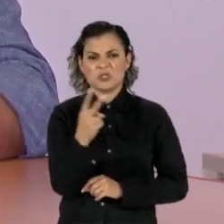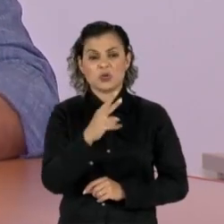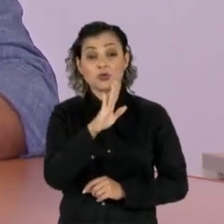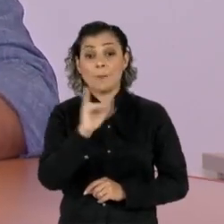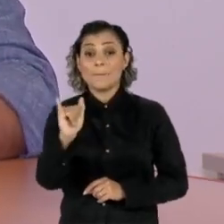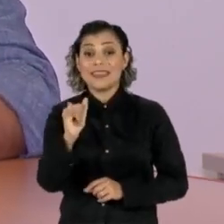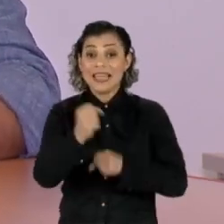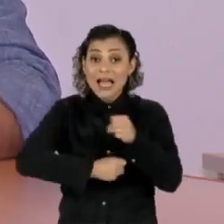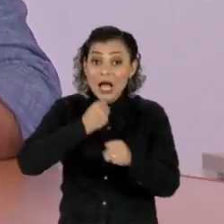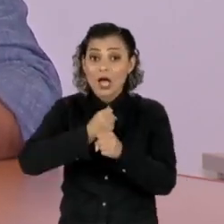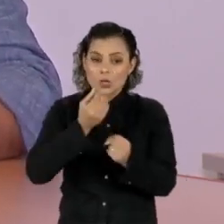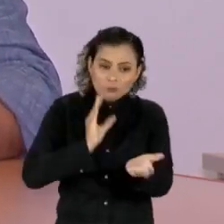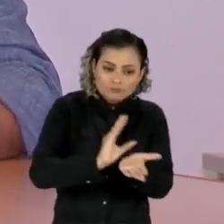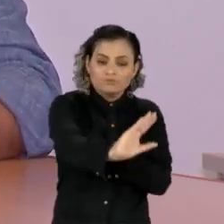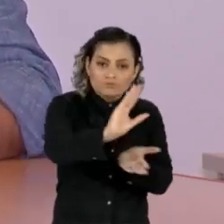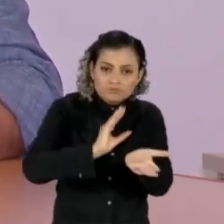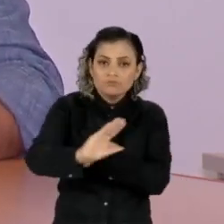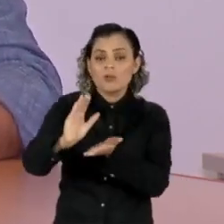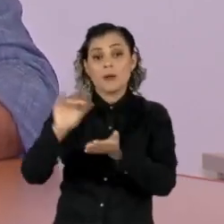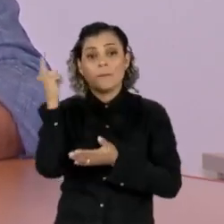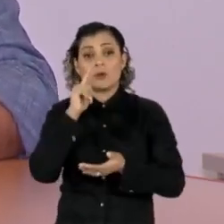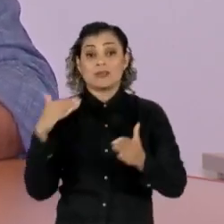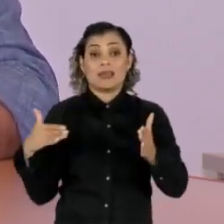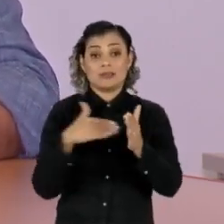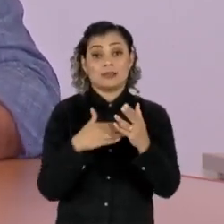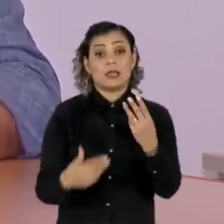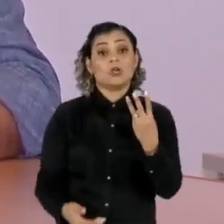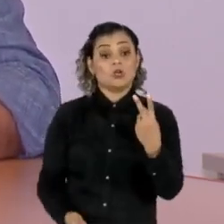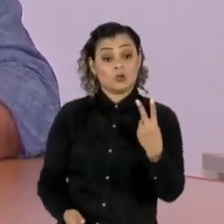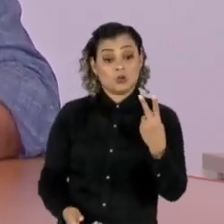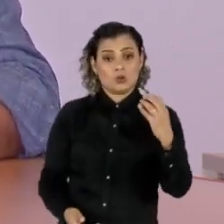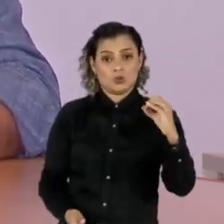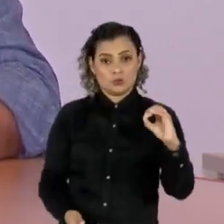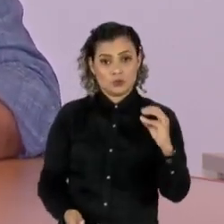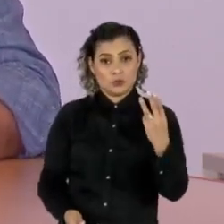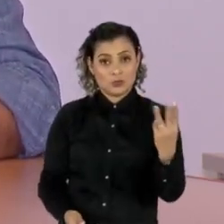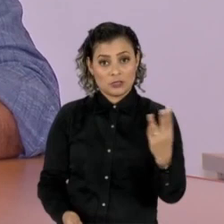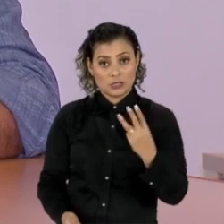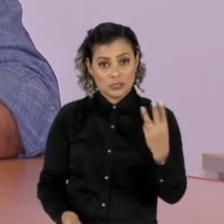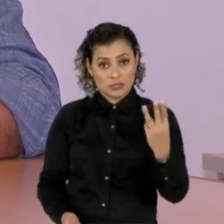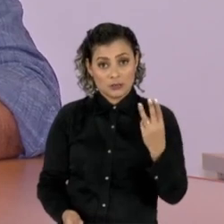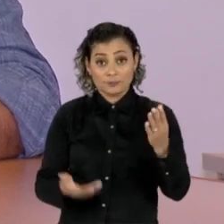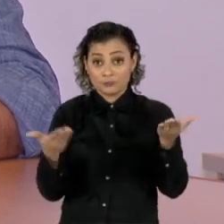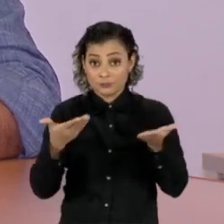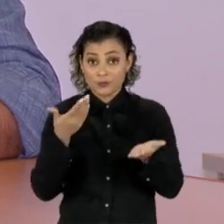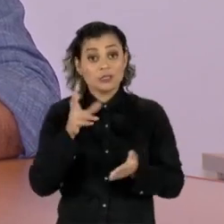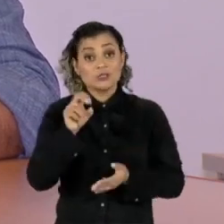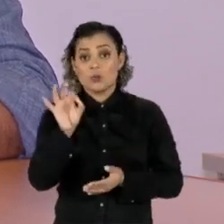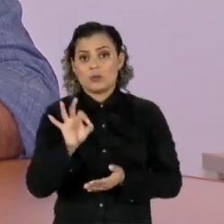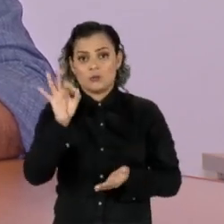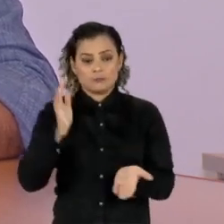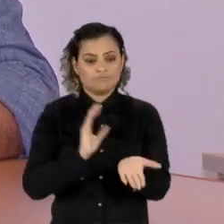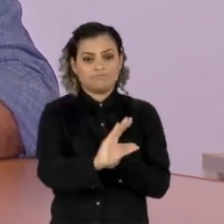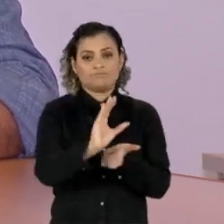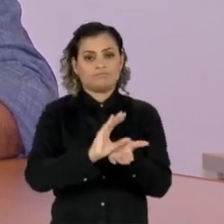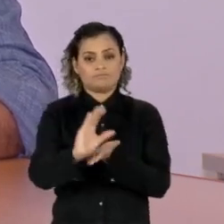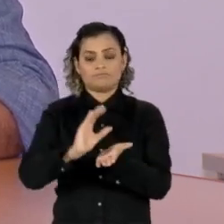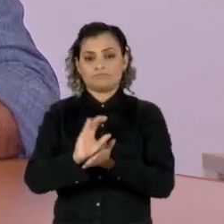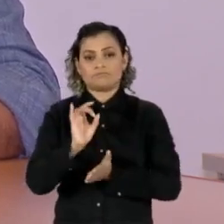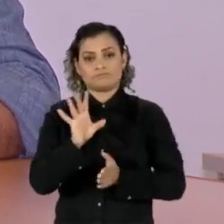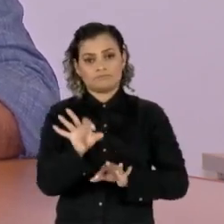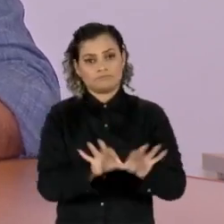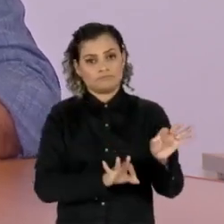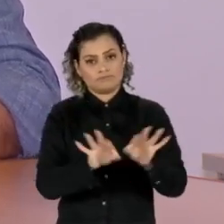ano para que a gente possa universalizar os serviços até 2033. e hoje a gente vem investindo a metade do que foi